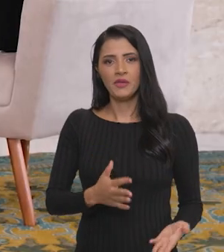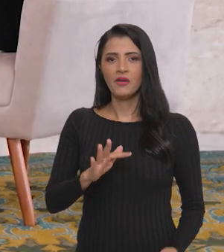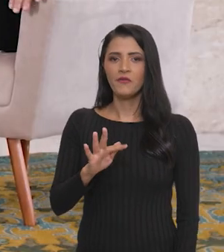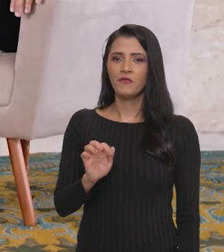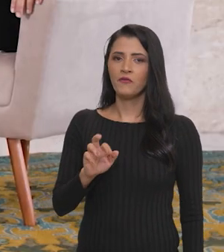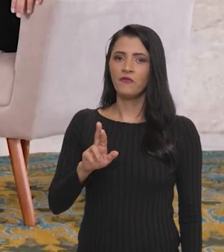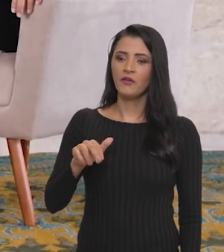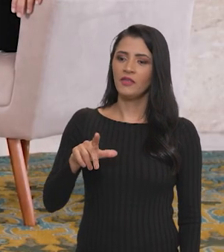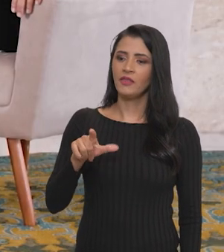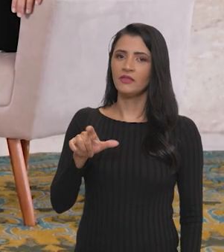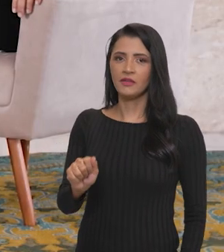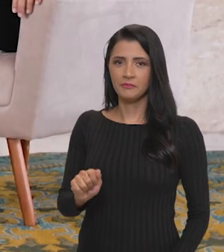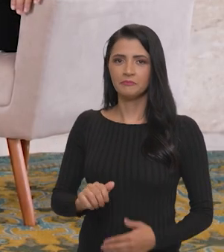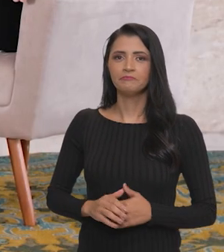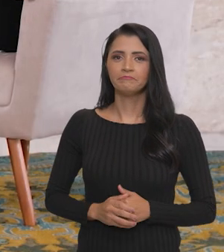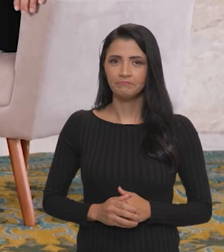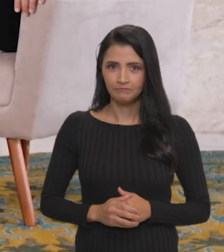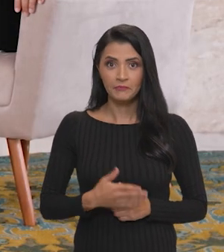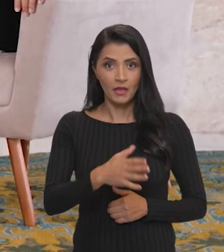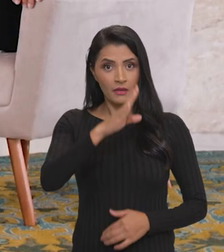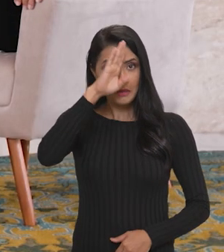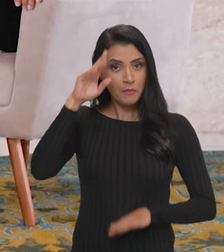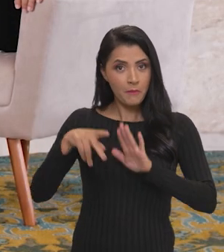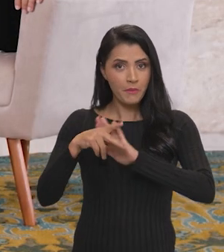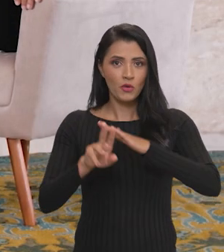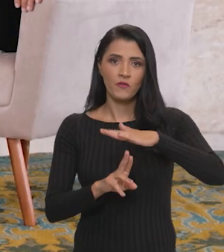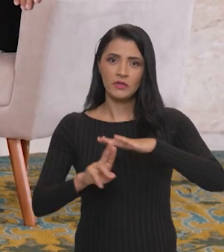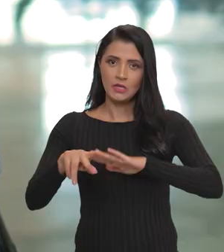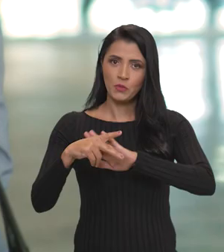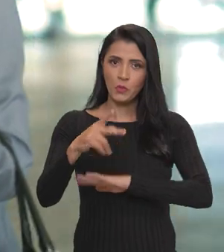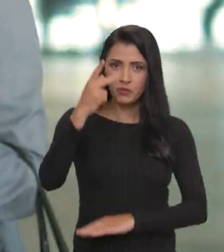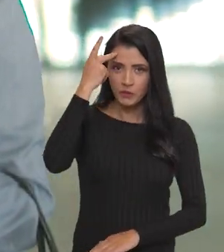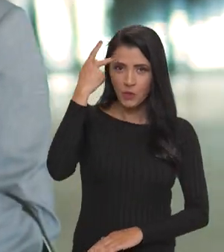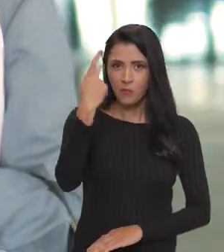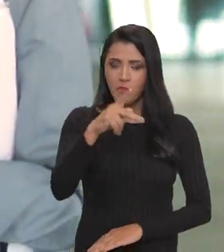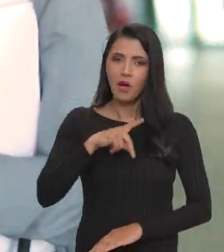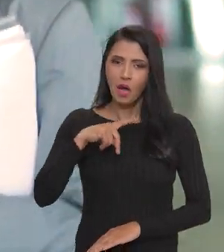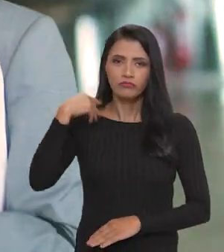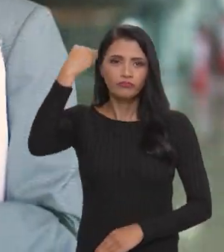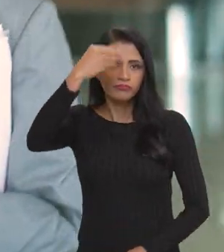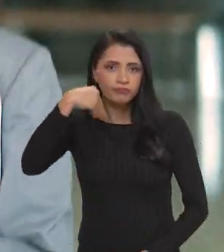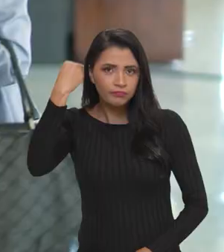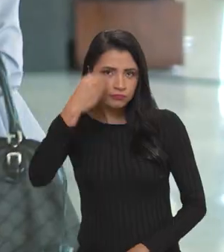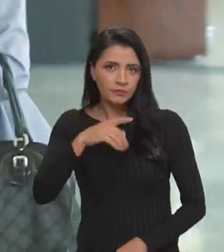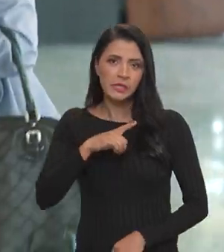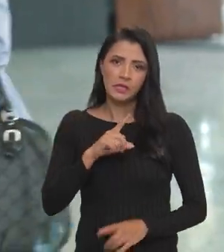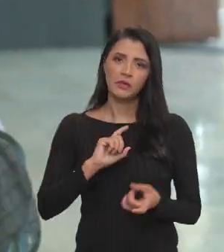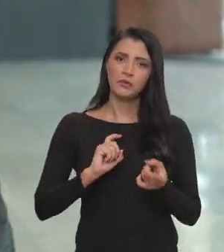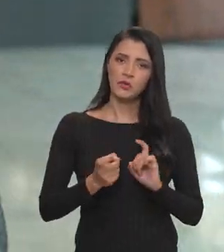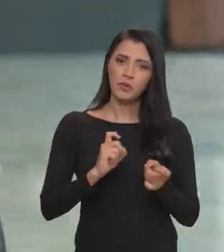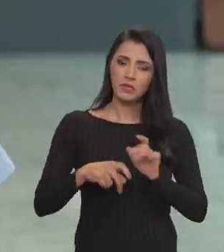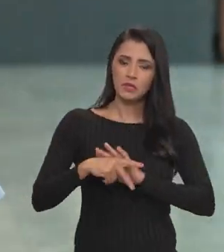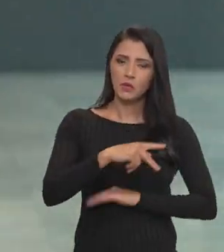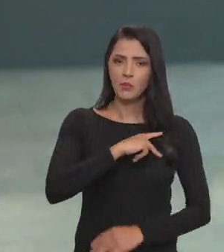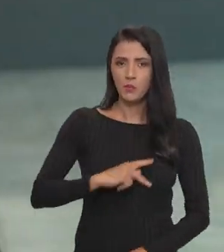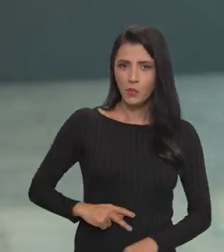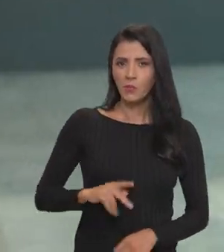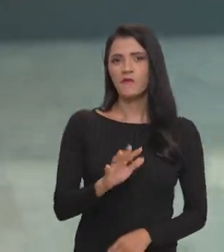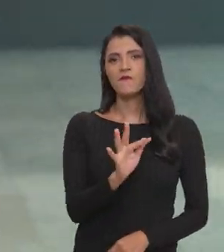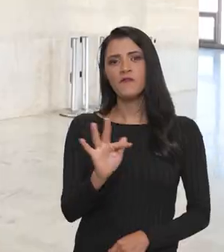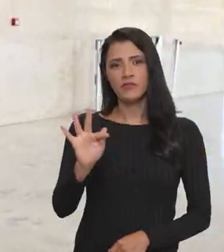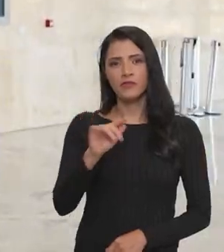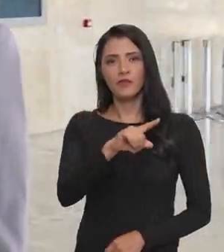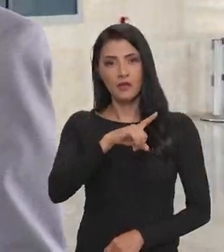Agrário e Agricultura Familiar, Fernanda Machiavelli. Acadêmica pela Universidade de São Paulo, com vasta